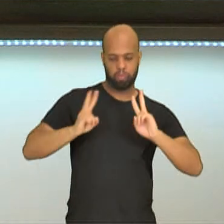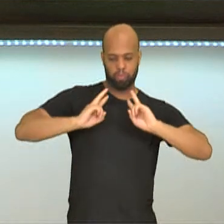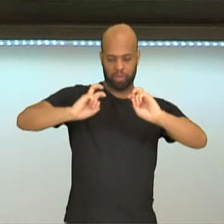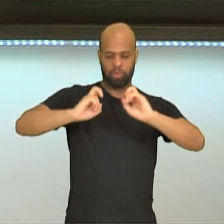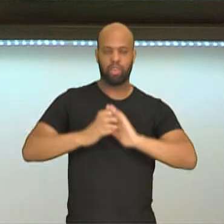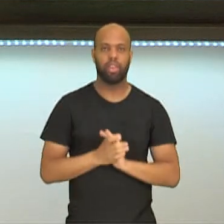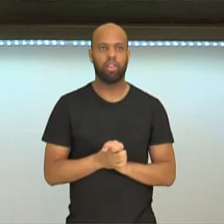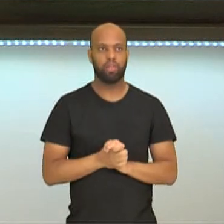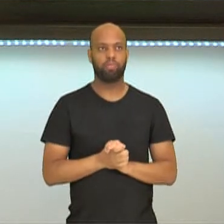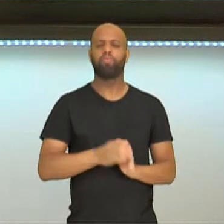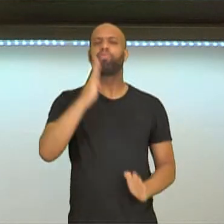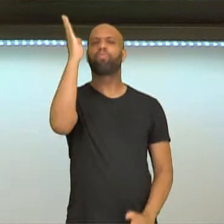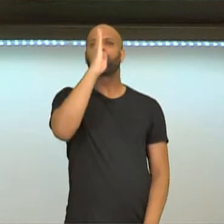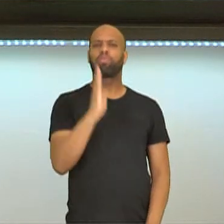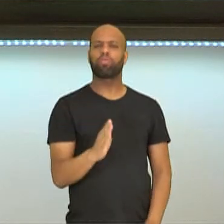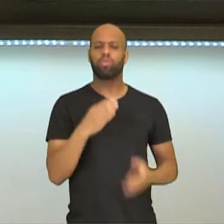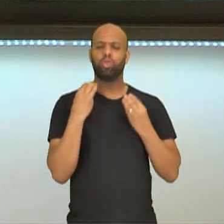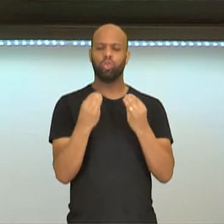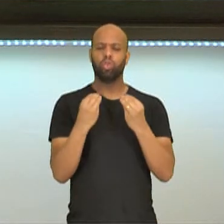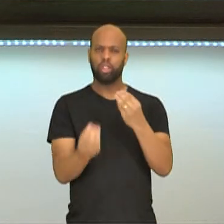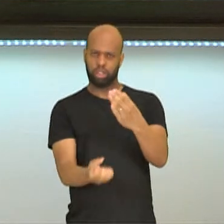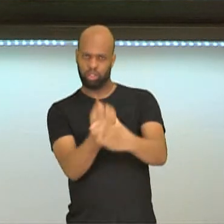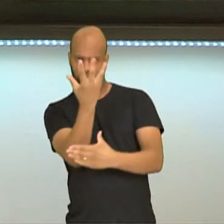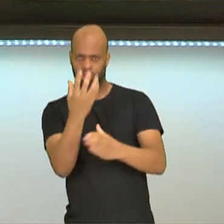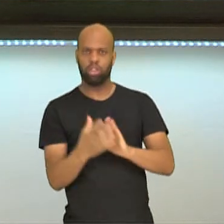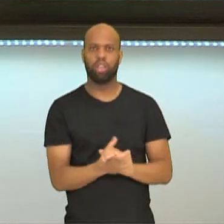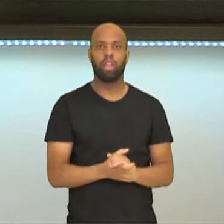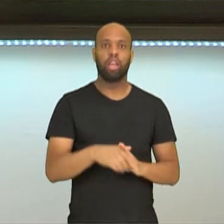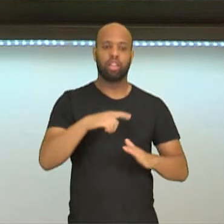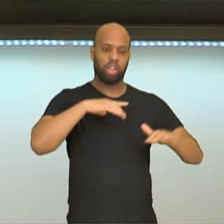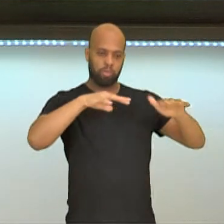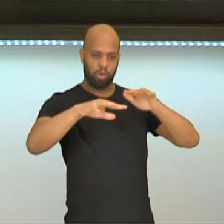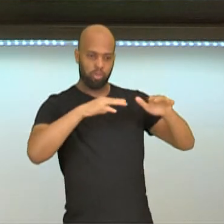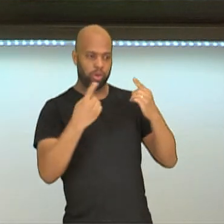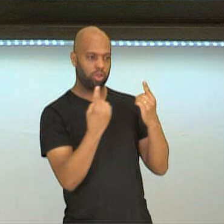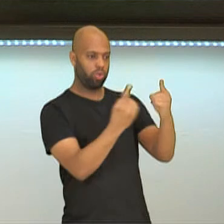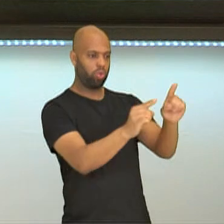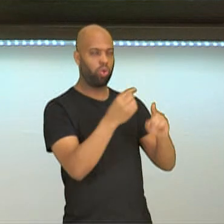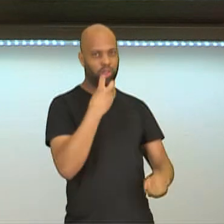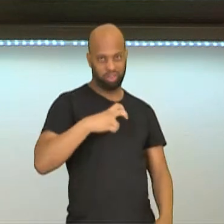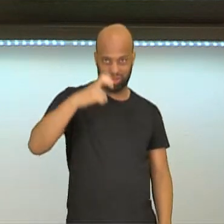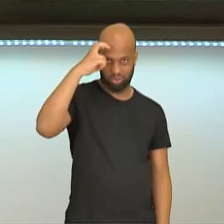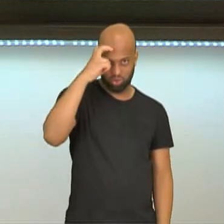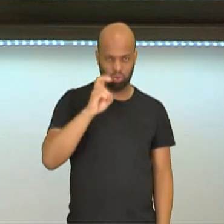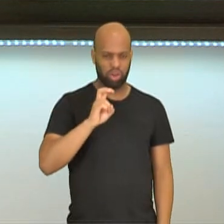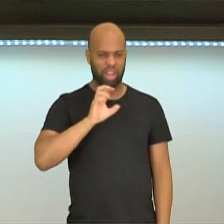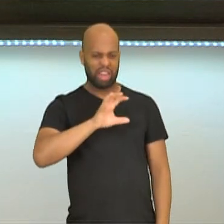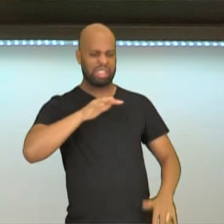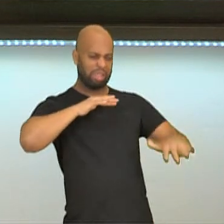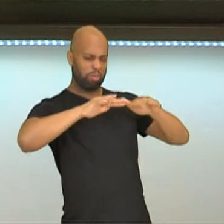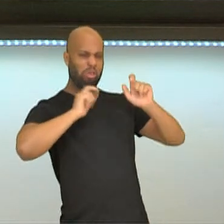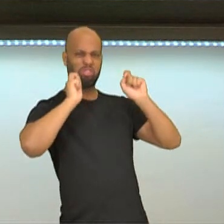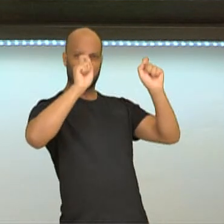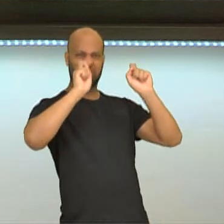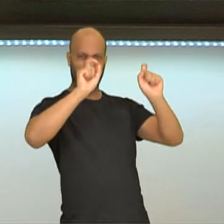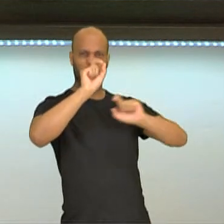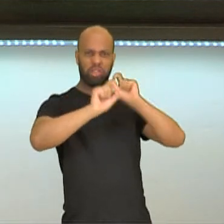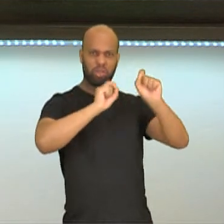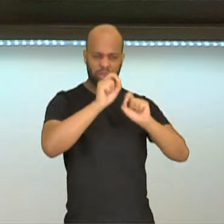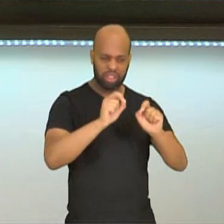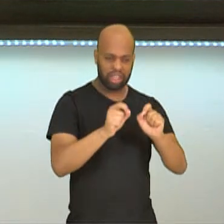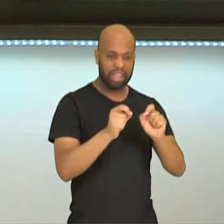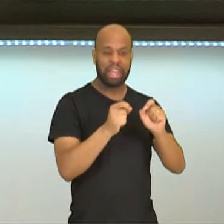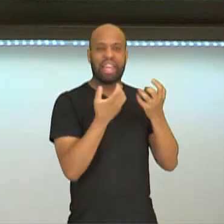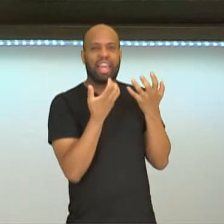E no Brasil, de onde que elas surgem, então? Elas vêm através do movimento de contracultura. Esse movimento que buscava a não